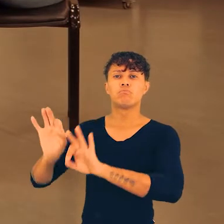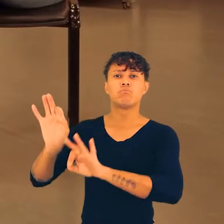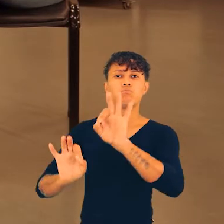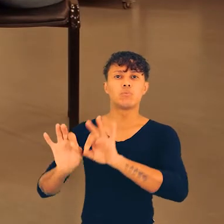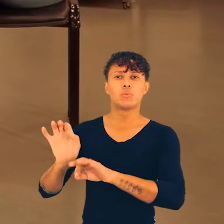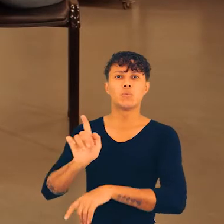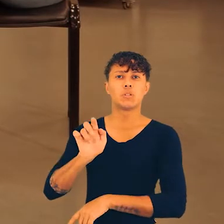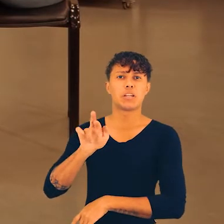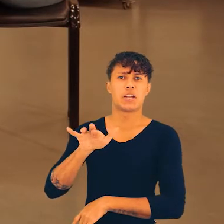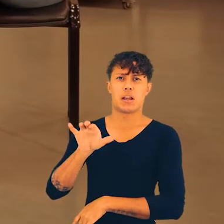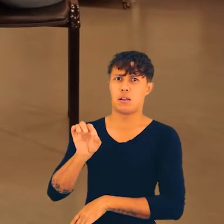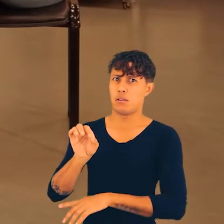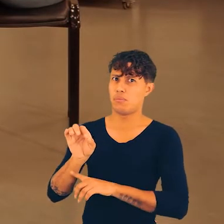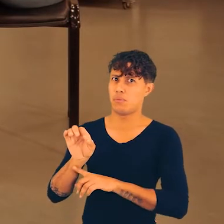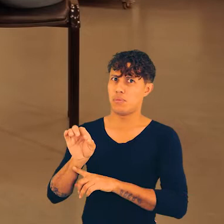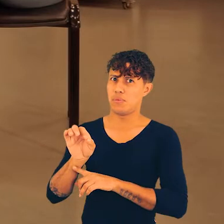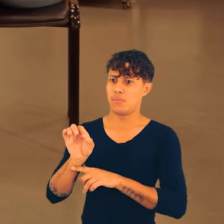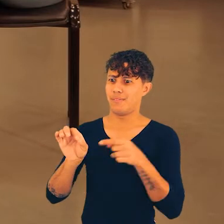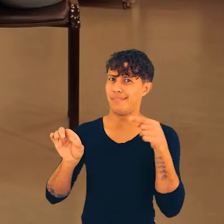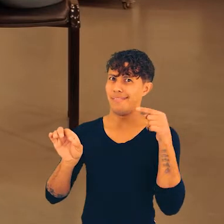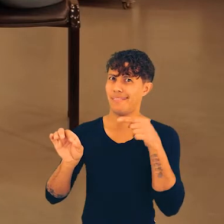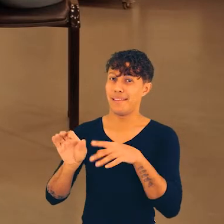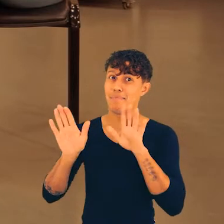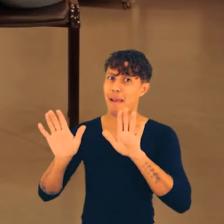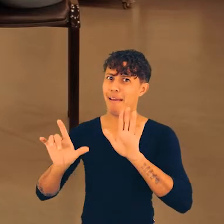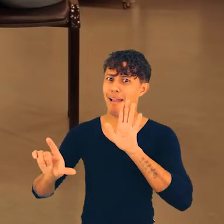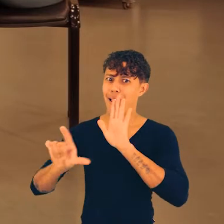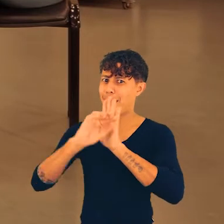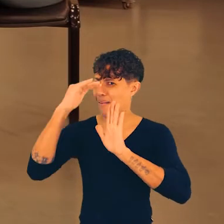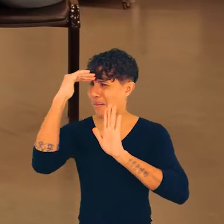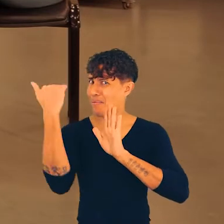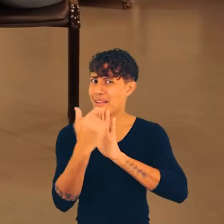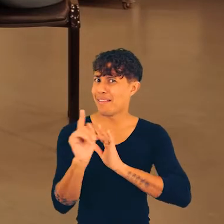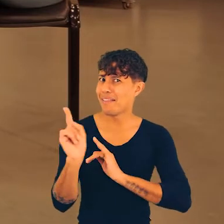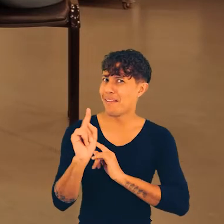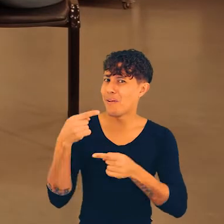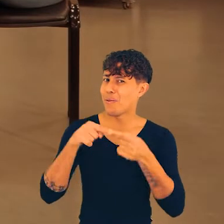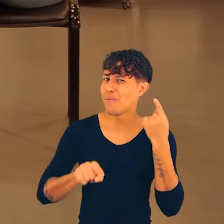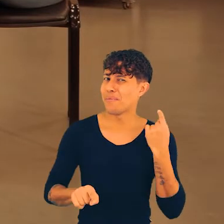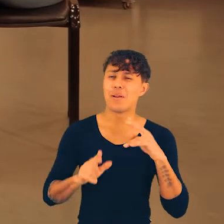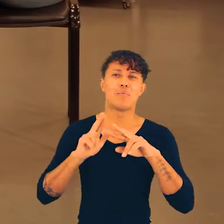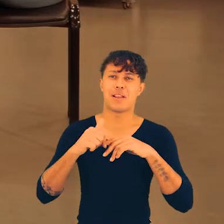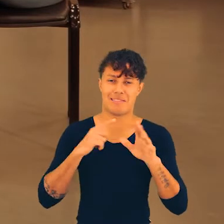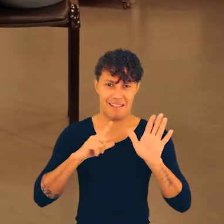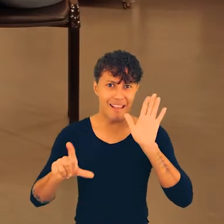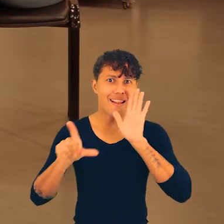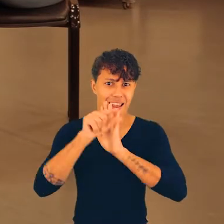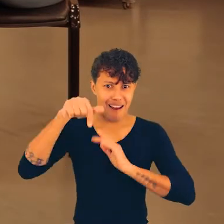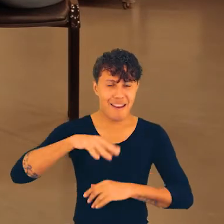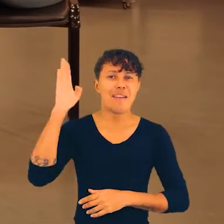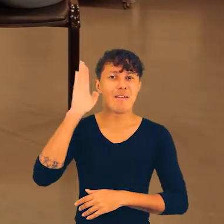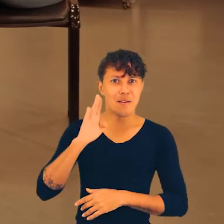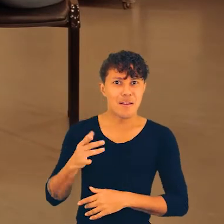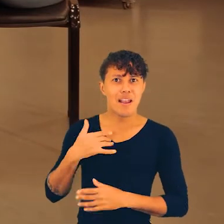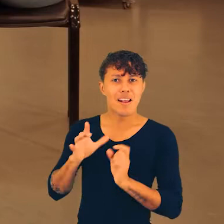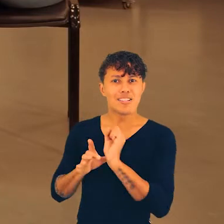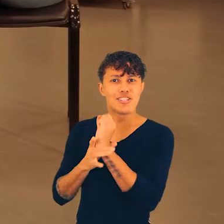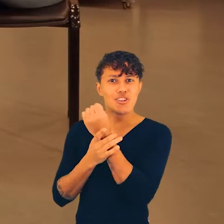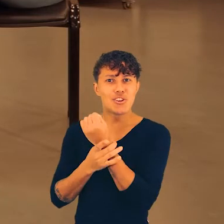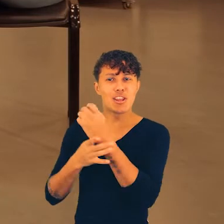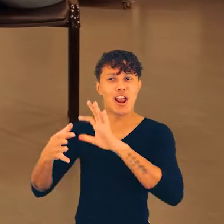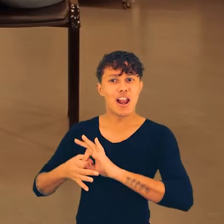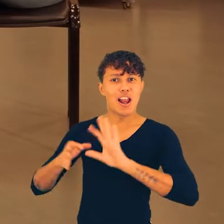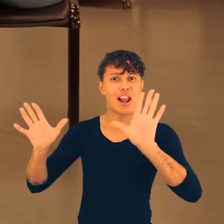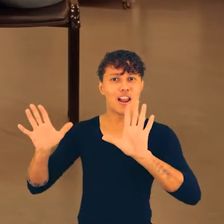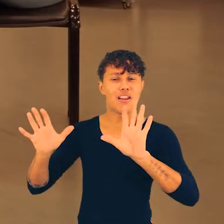que organizasse o Grêmio. Só que isso é ilegal. Eu digo ilegal porque existe lei no Brasil